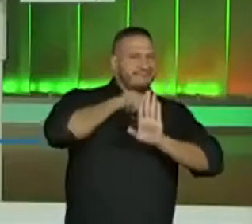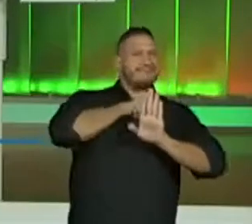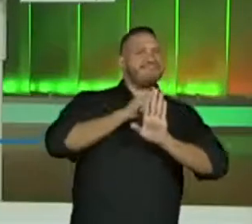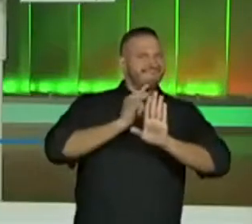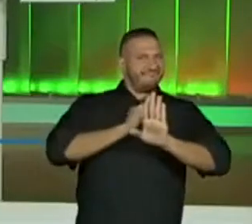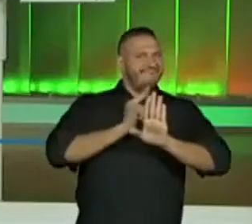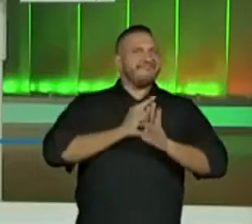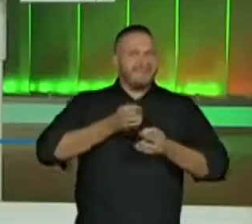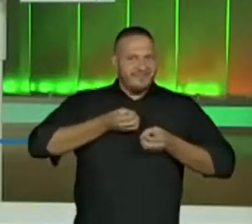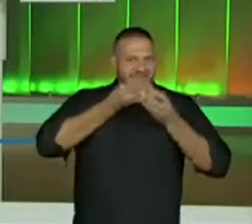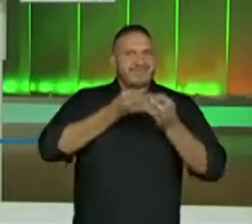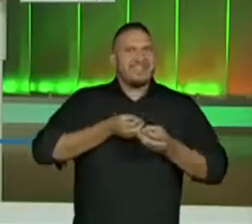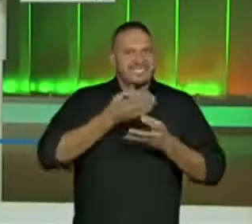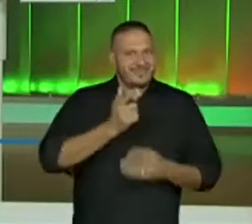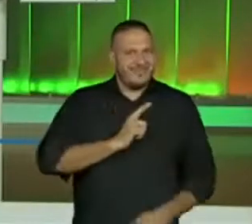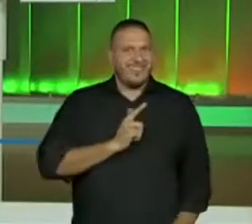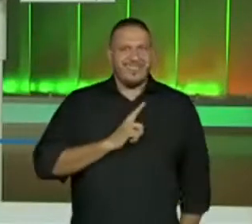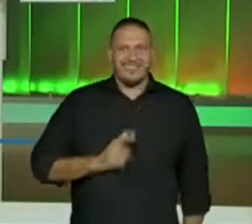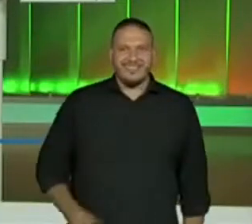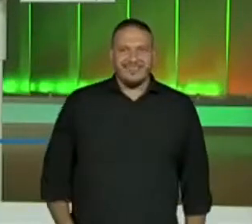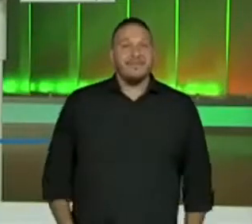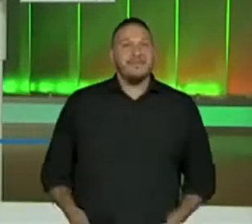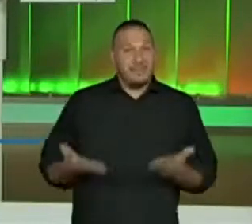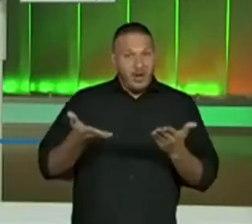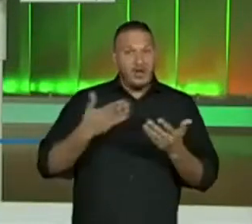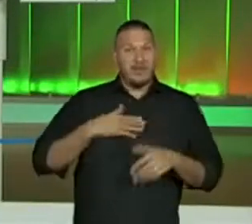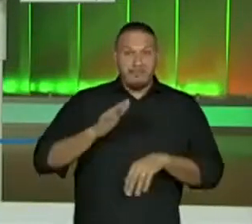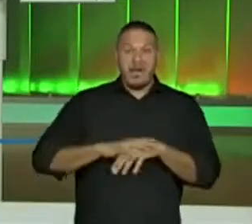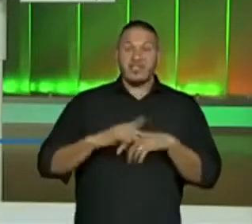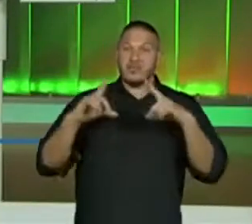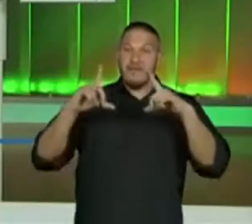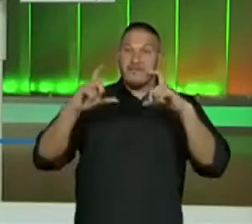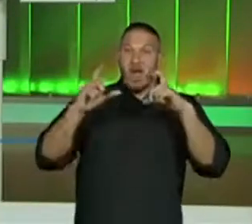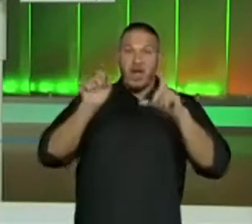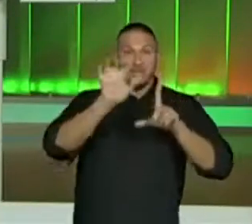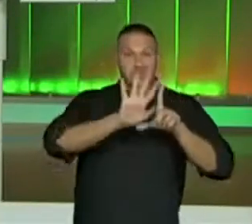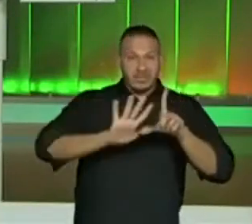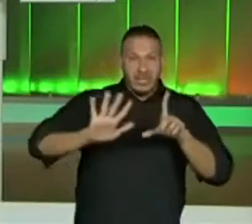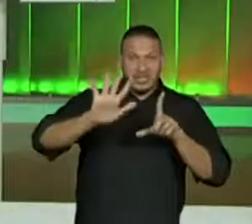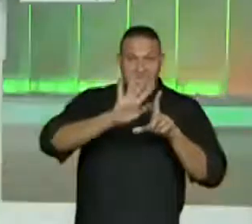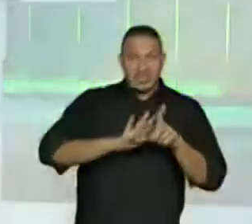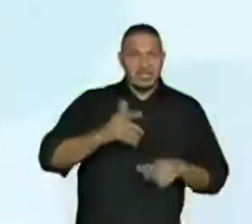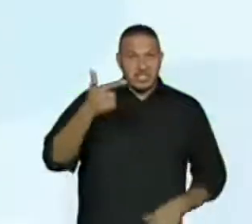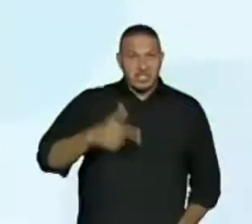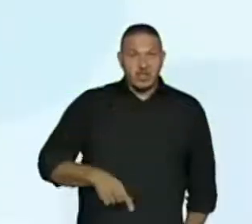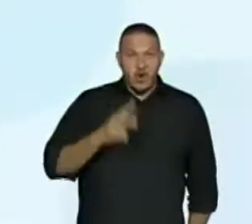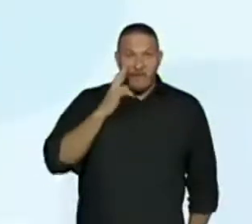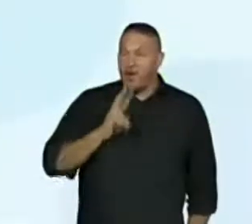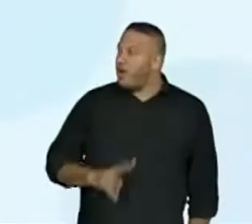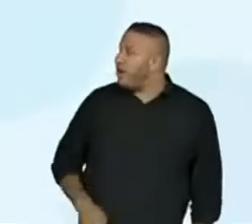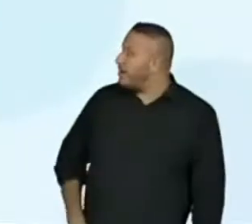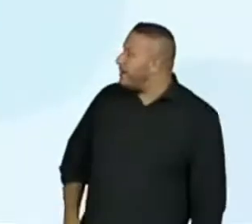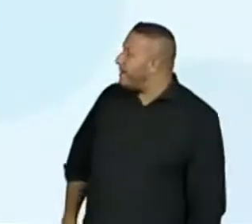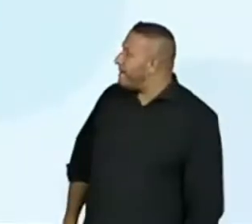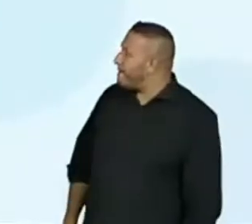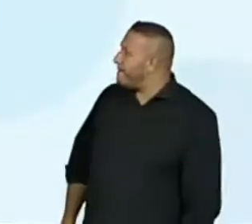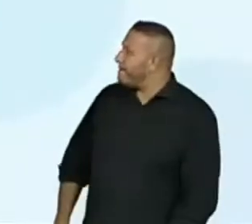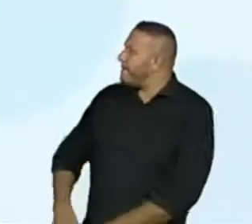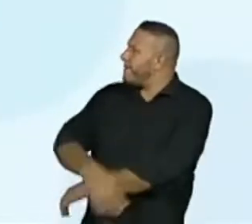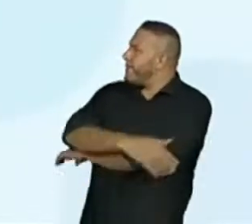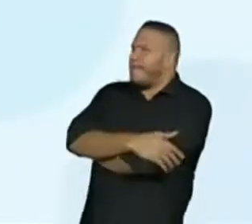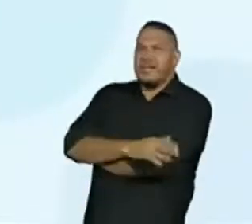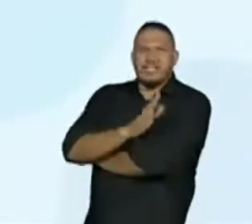vamos lá temos mais uma imagem vamos olhar para o céu aqui mais uma vez já temos aí o nome da